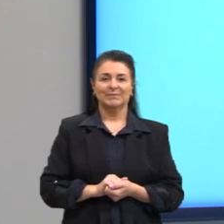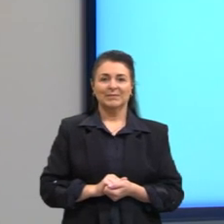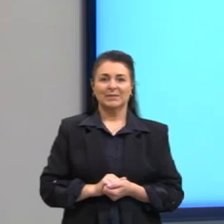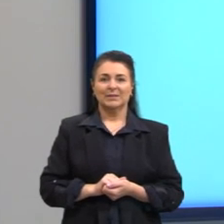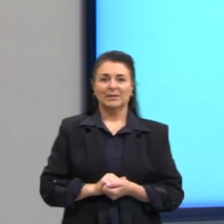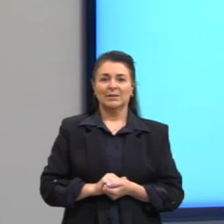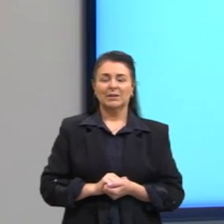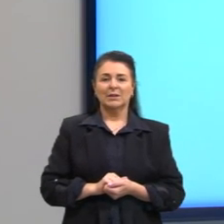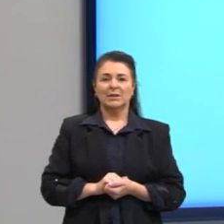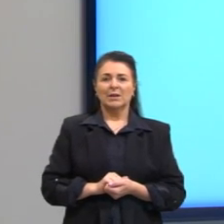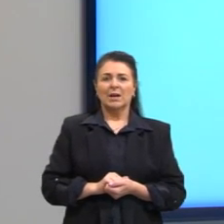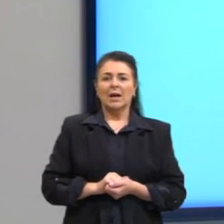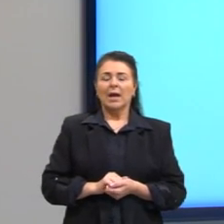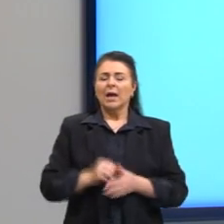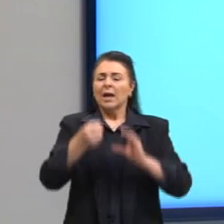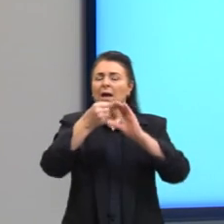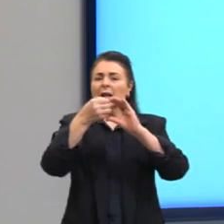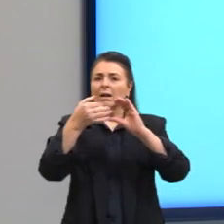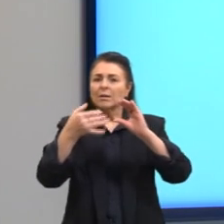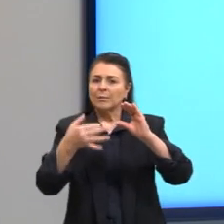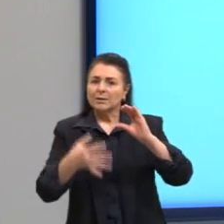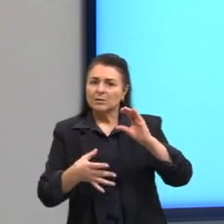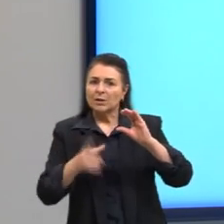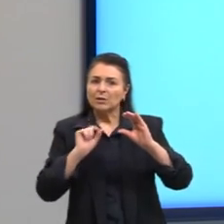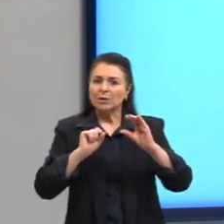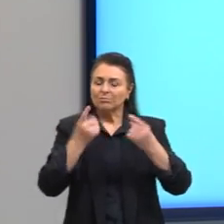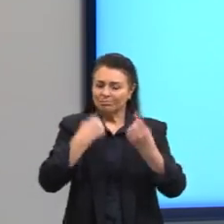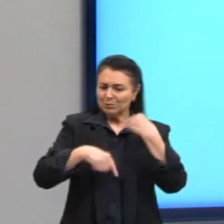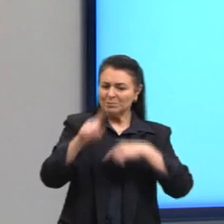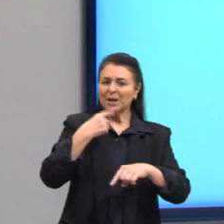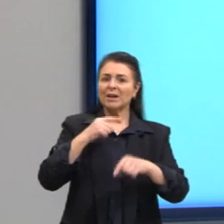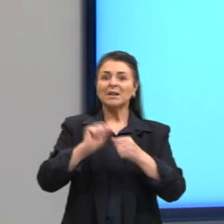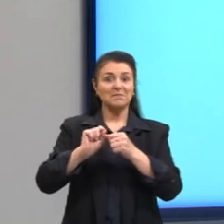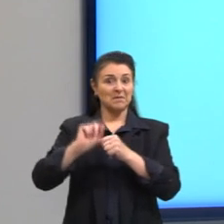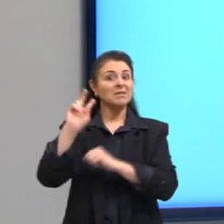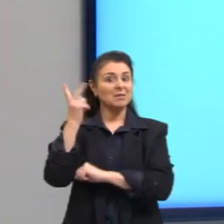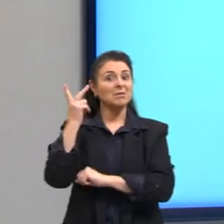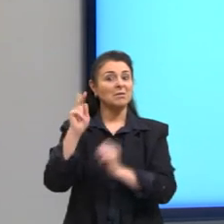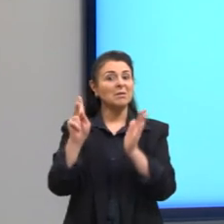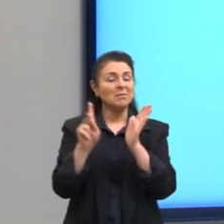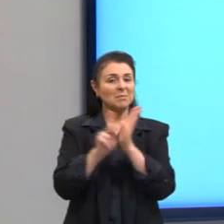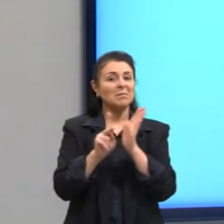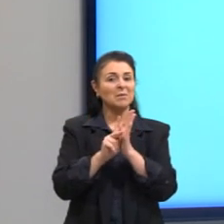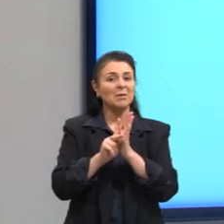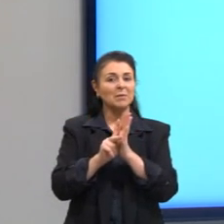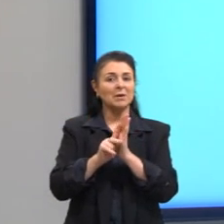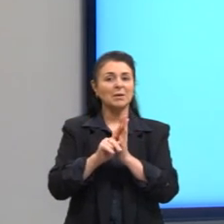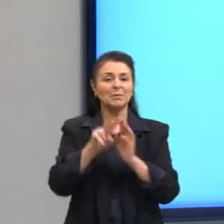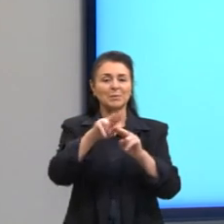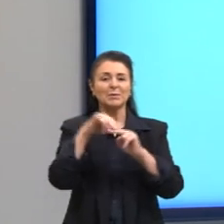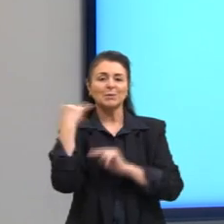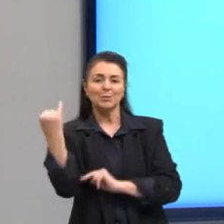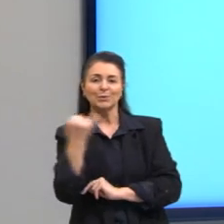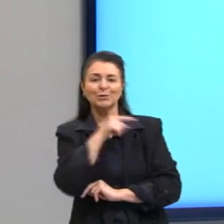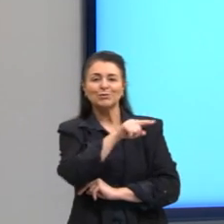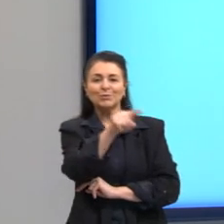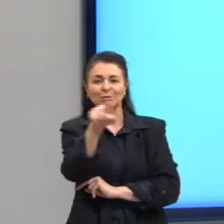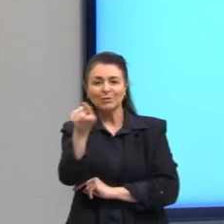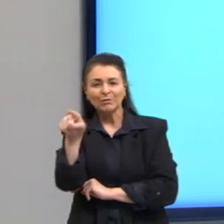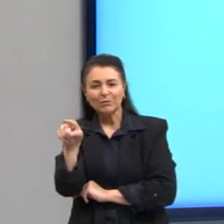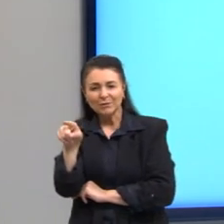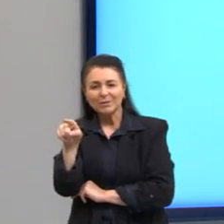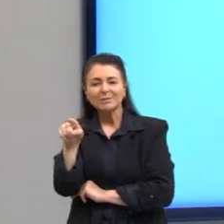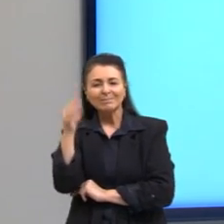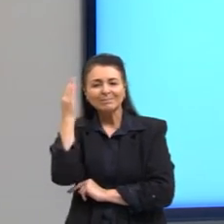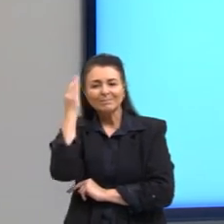é uma característica, então, de quem supera e faz a história. Então, nesse sentido, é importante que vocês tenham essa noção